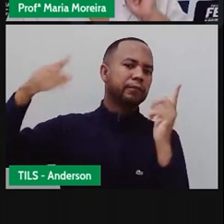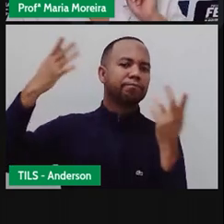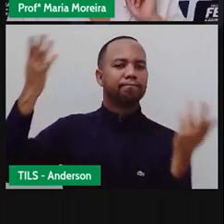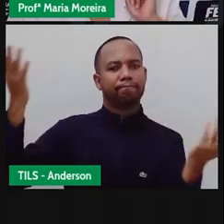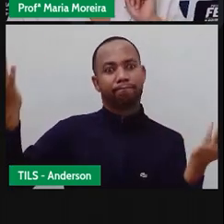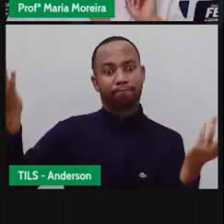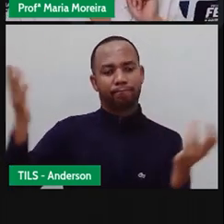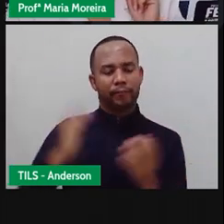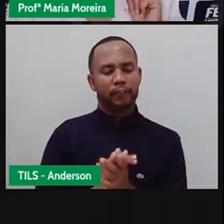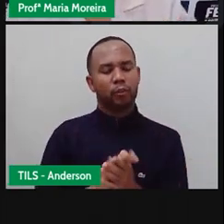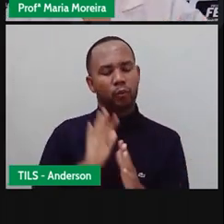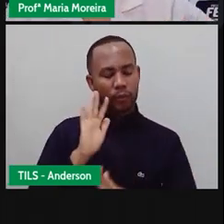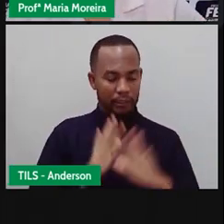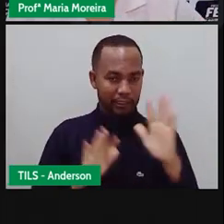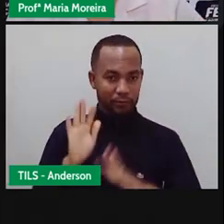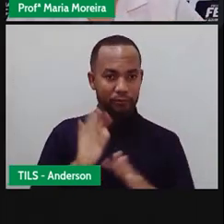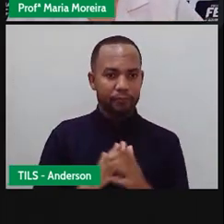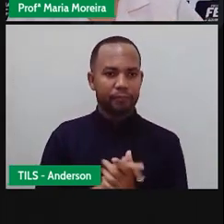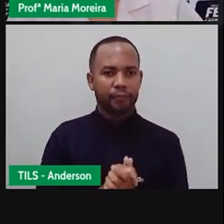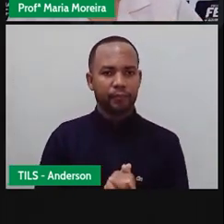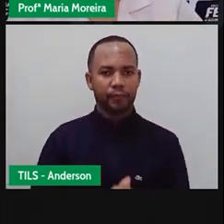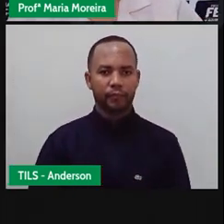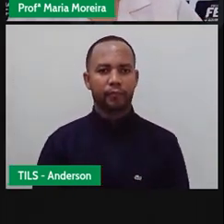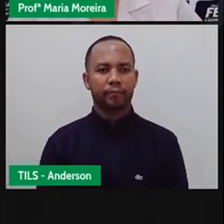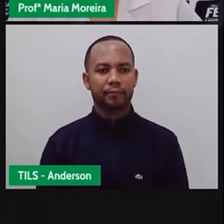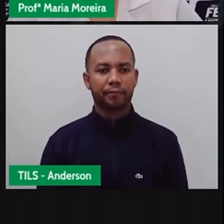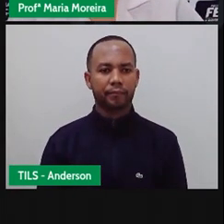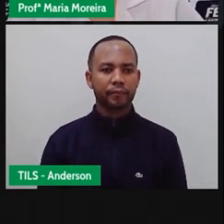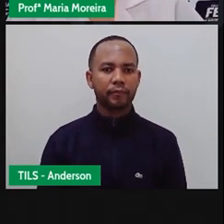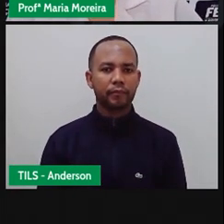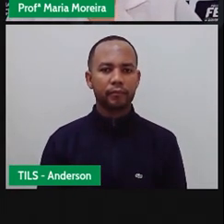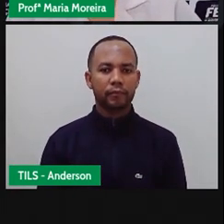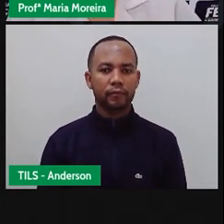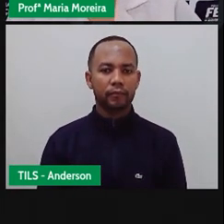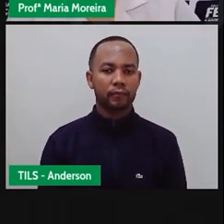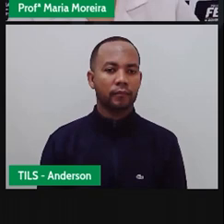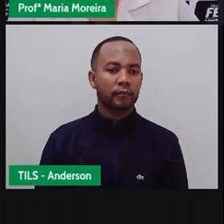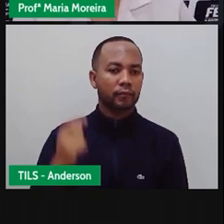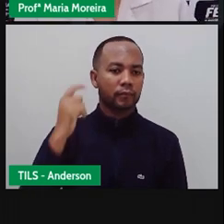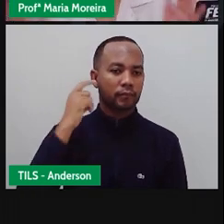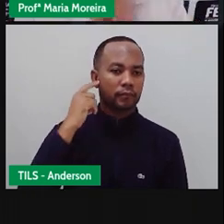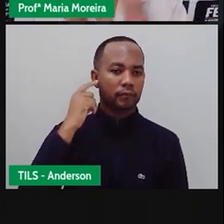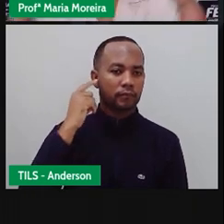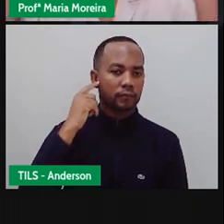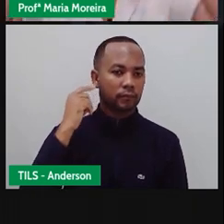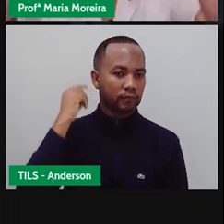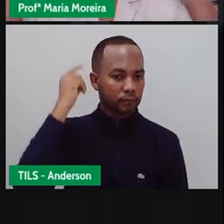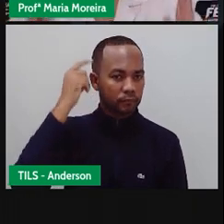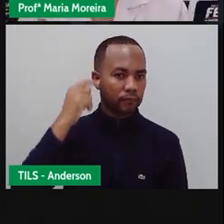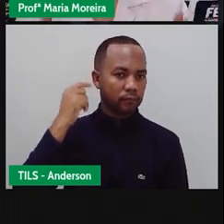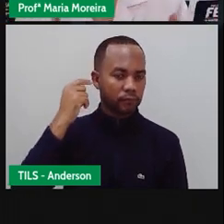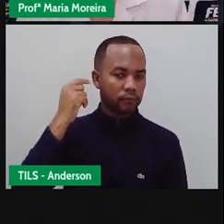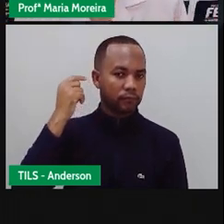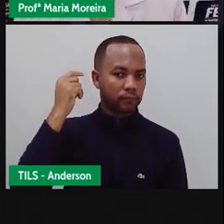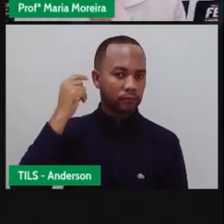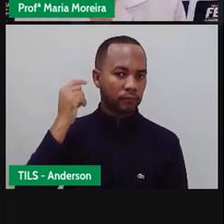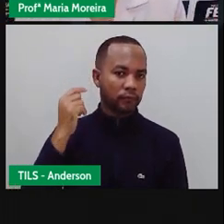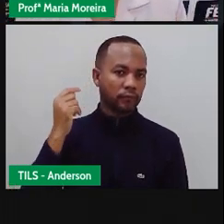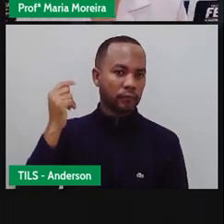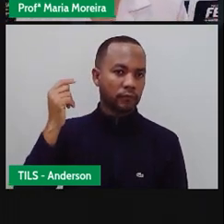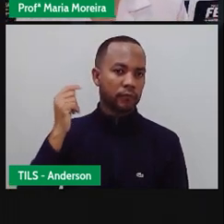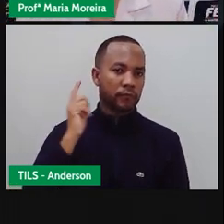ouvido Certo? Bom, vamos lá Na orelha média, né? Que fica aí no meio do caminho